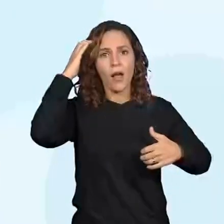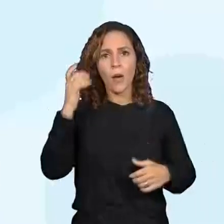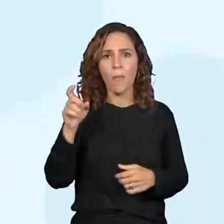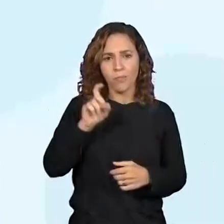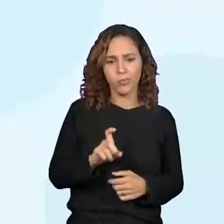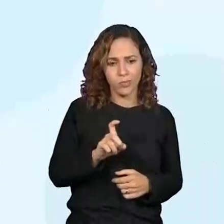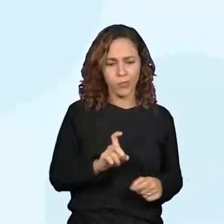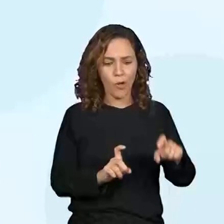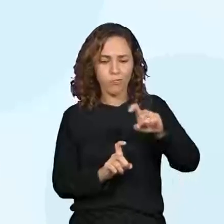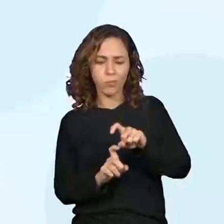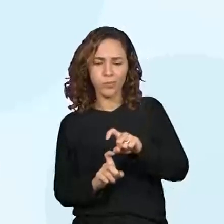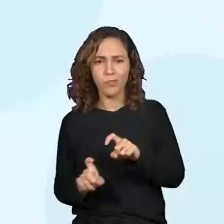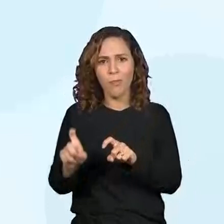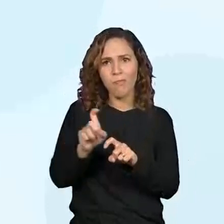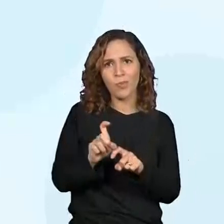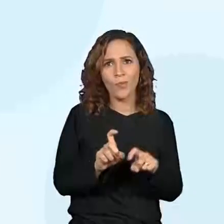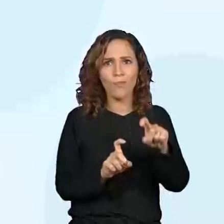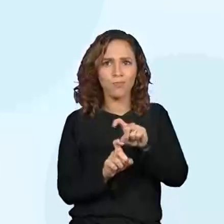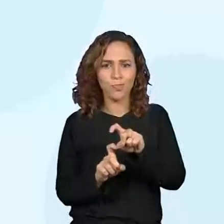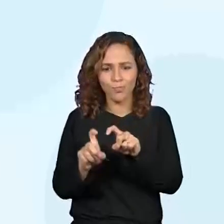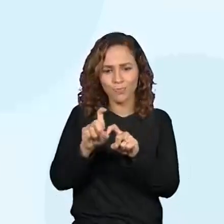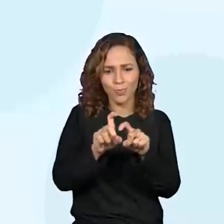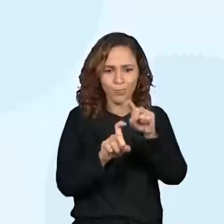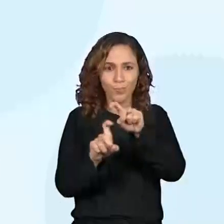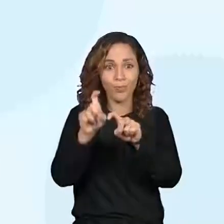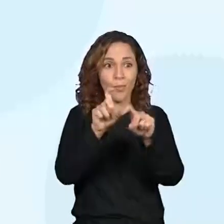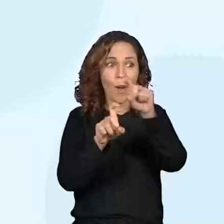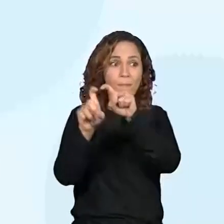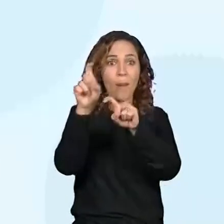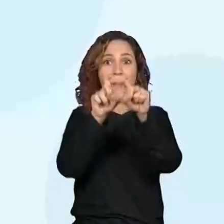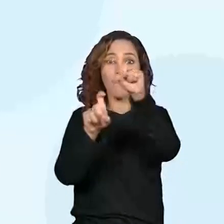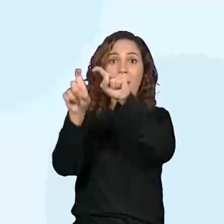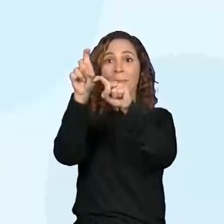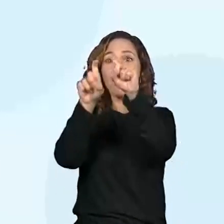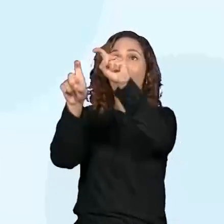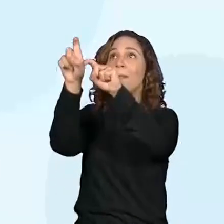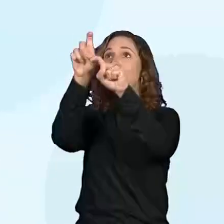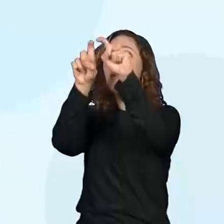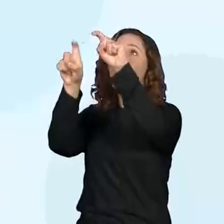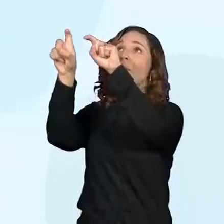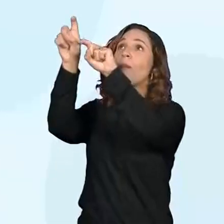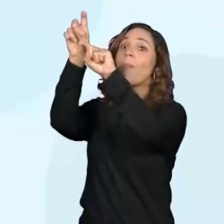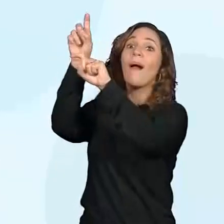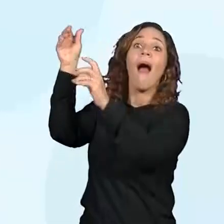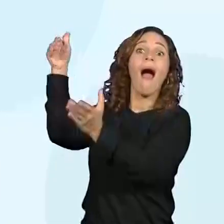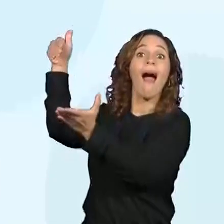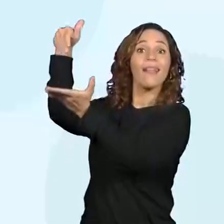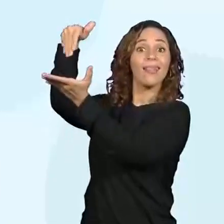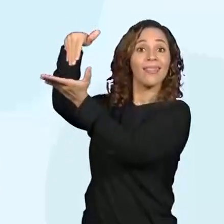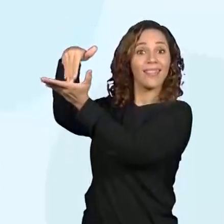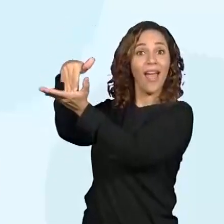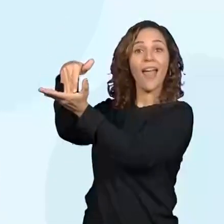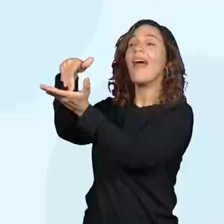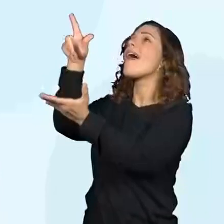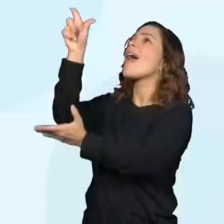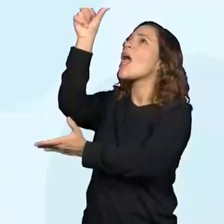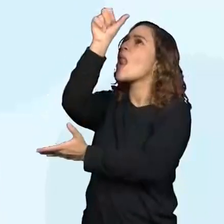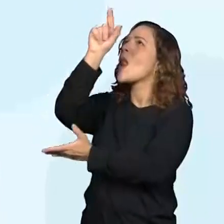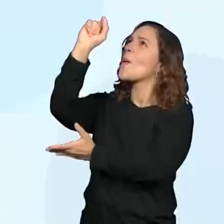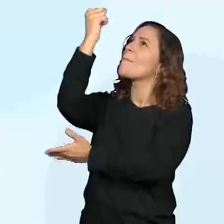subissem uns em cima dos outros, até chegarem à linda e brilhante lua.